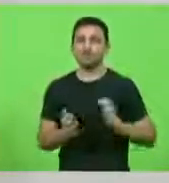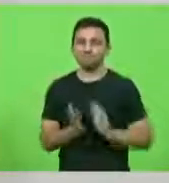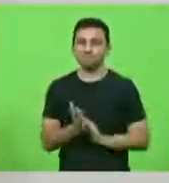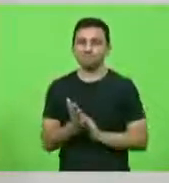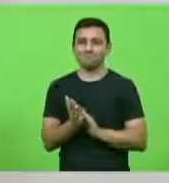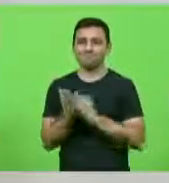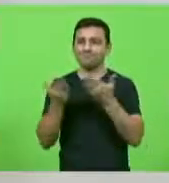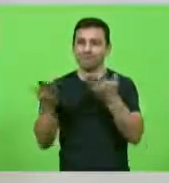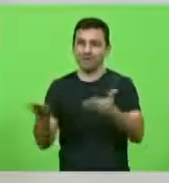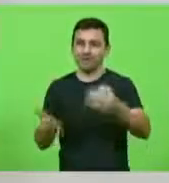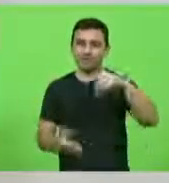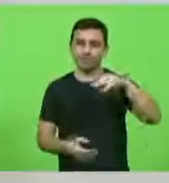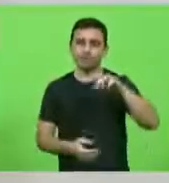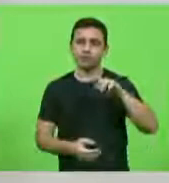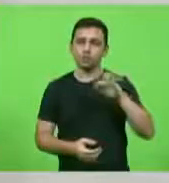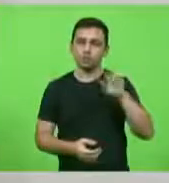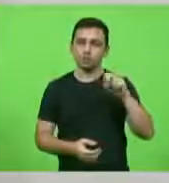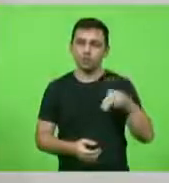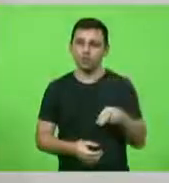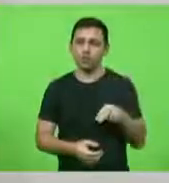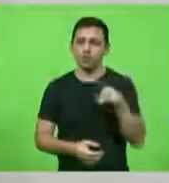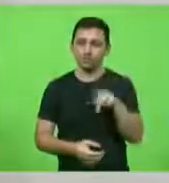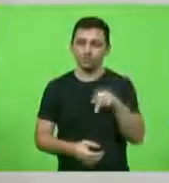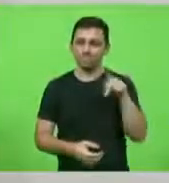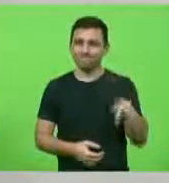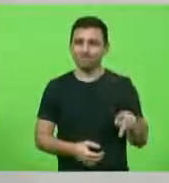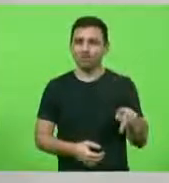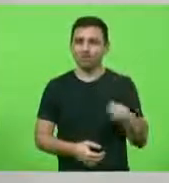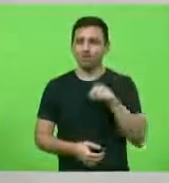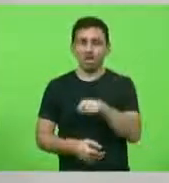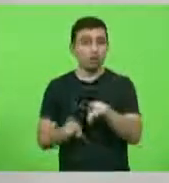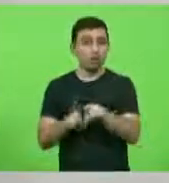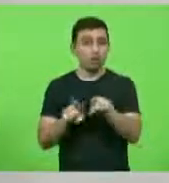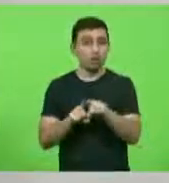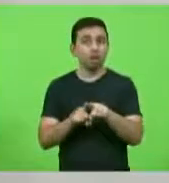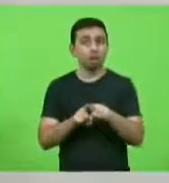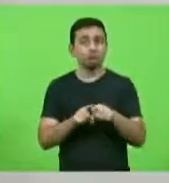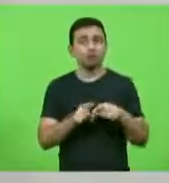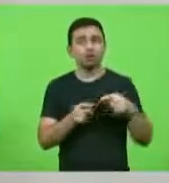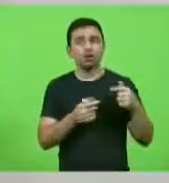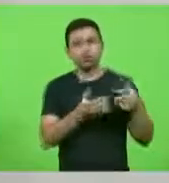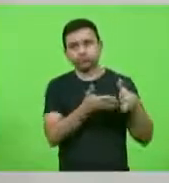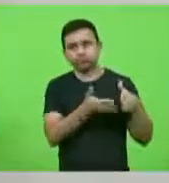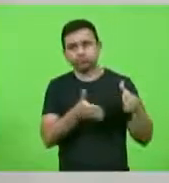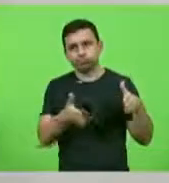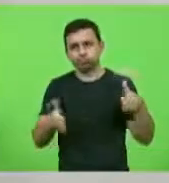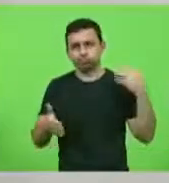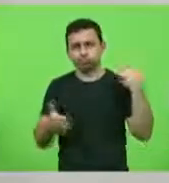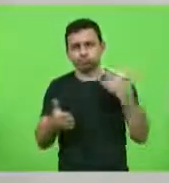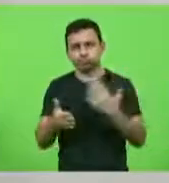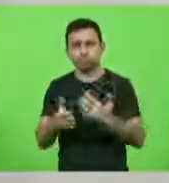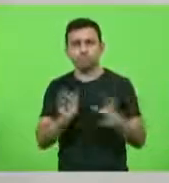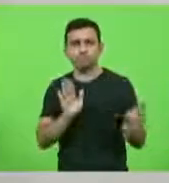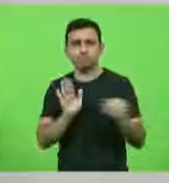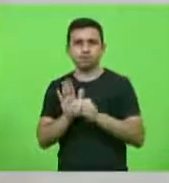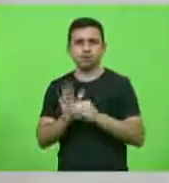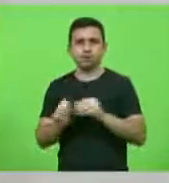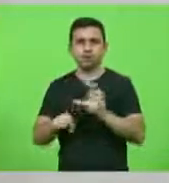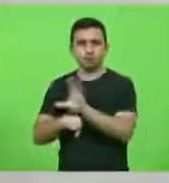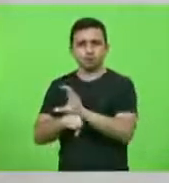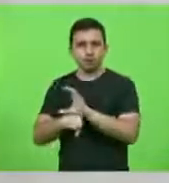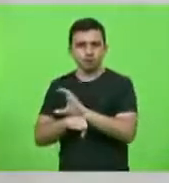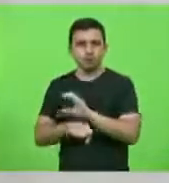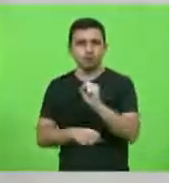Muniz, inclusive pela sua trajetória em marcar a Constituição de Santa Catarina